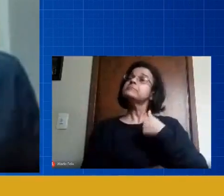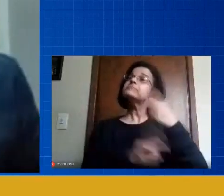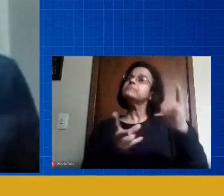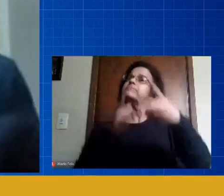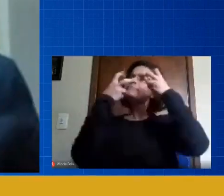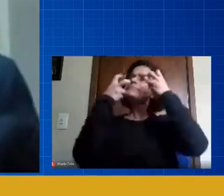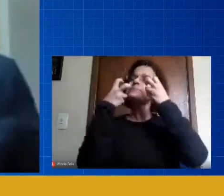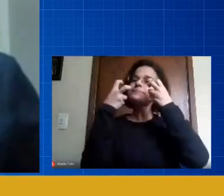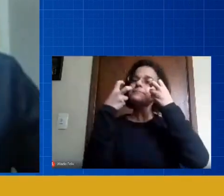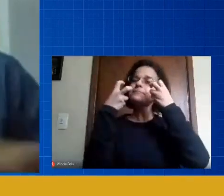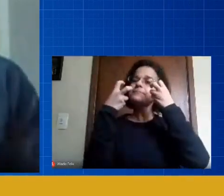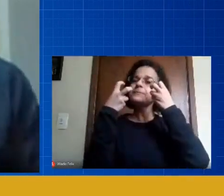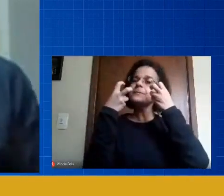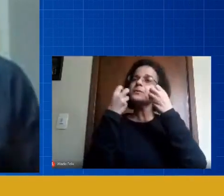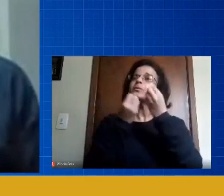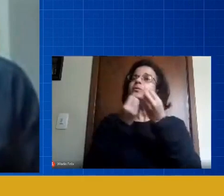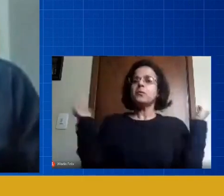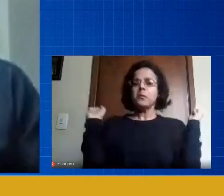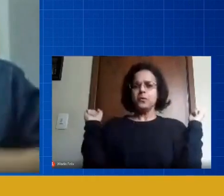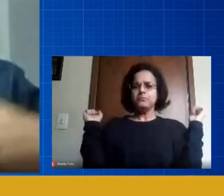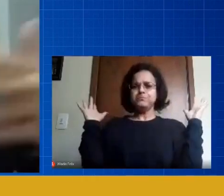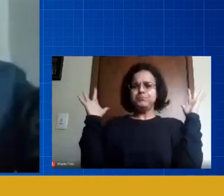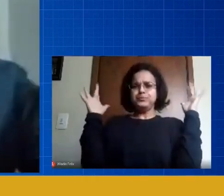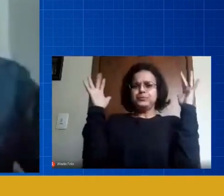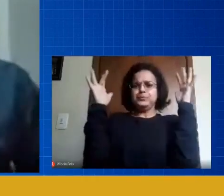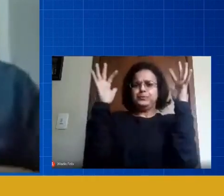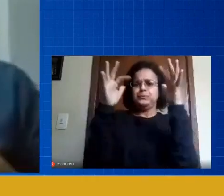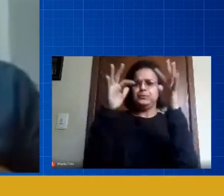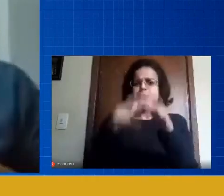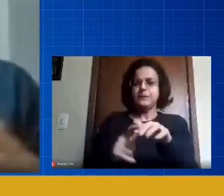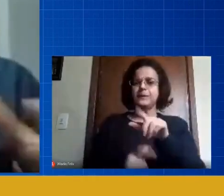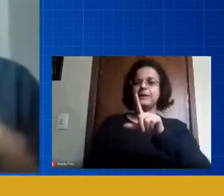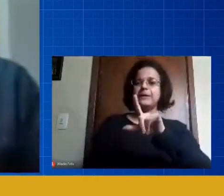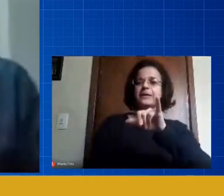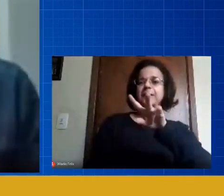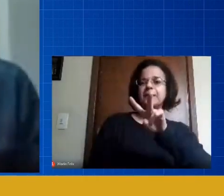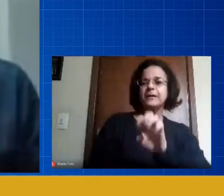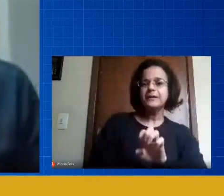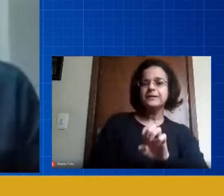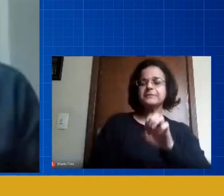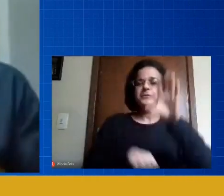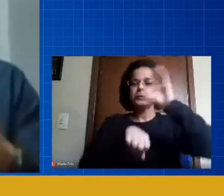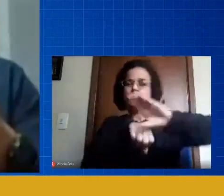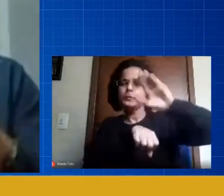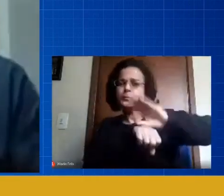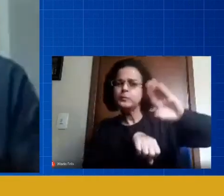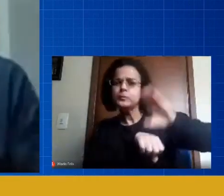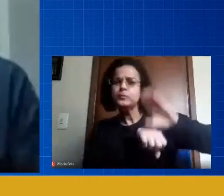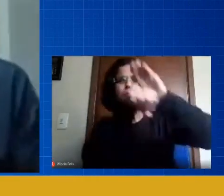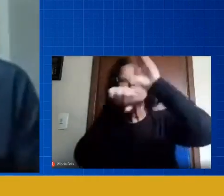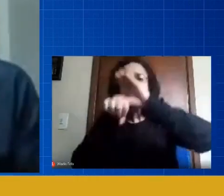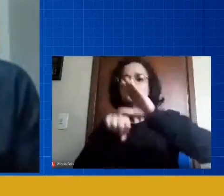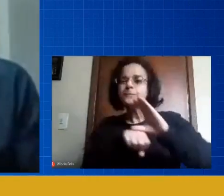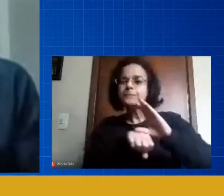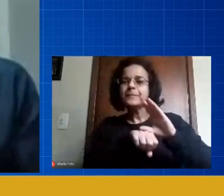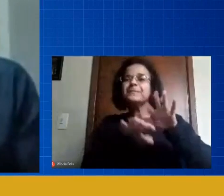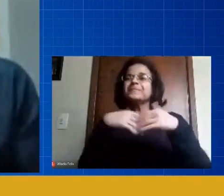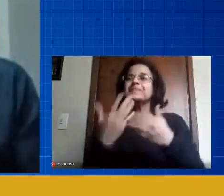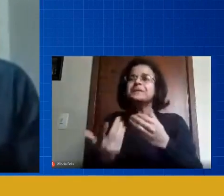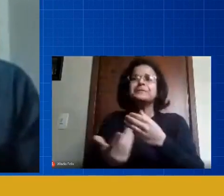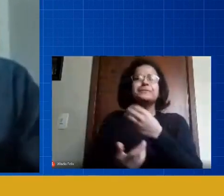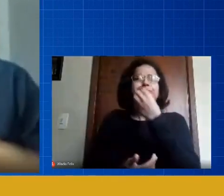uma enxurrada de lives, de cursos, isso acontecendo com uma qualidade muito ruim,